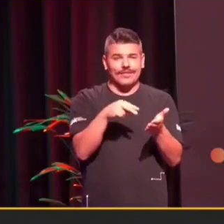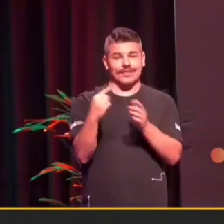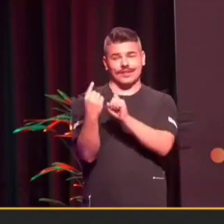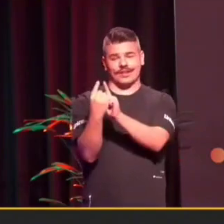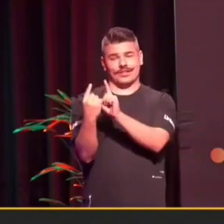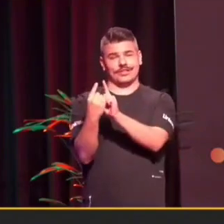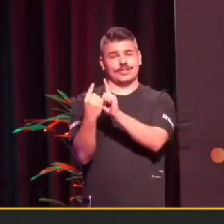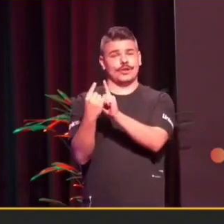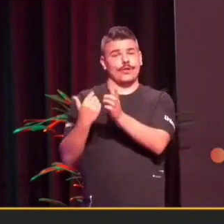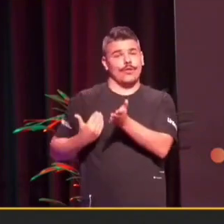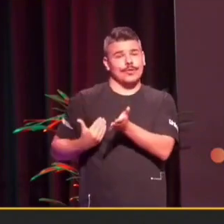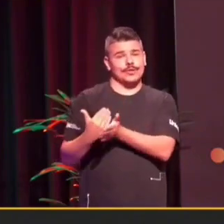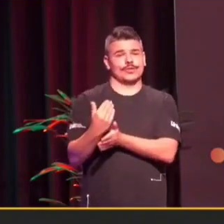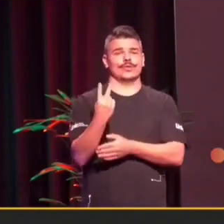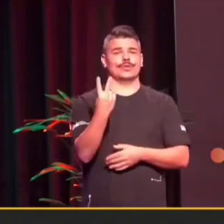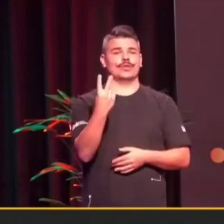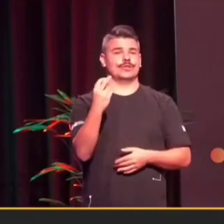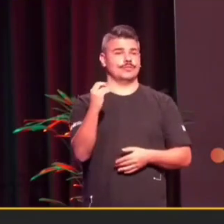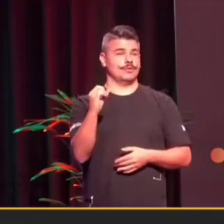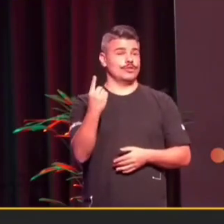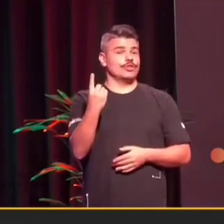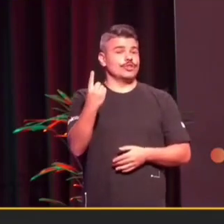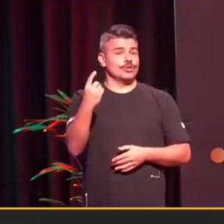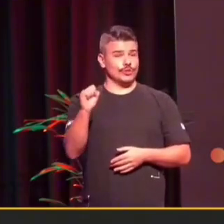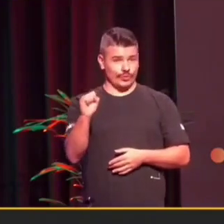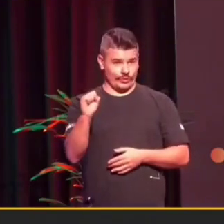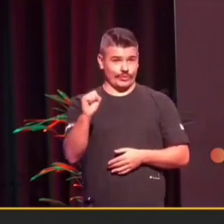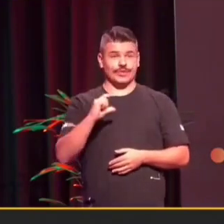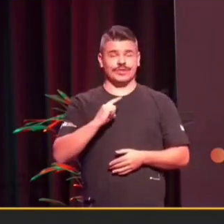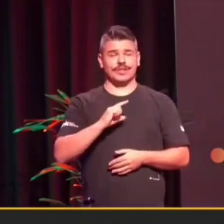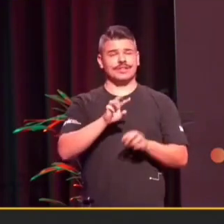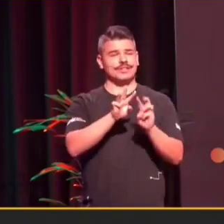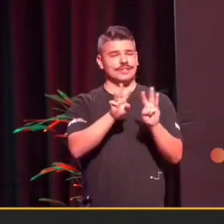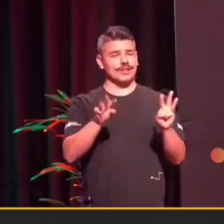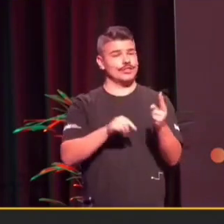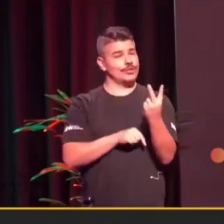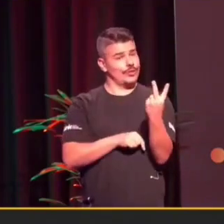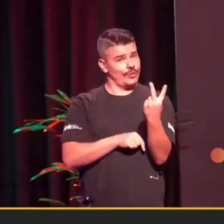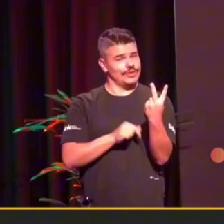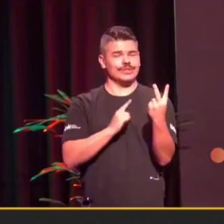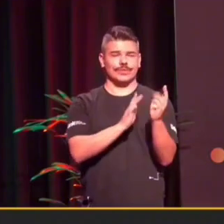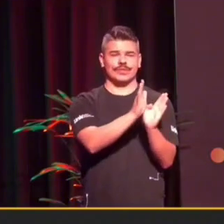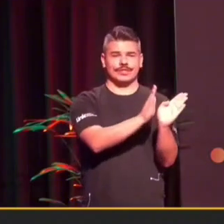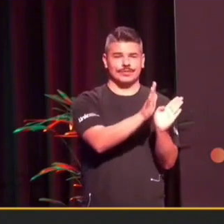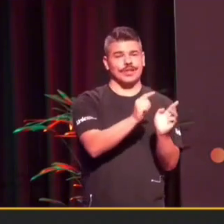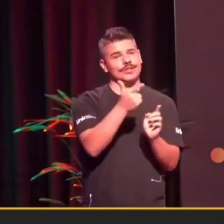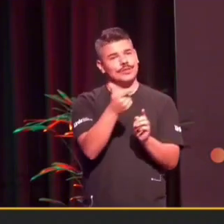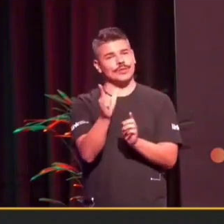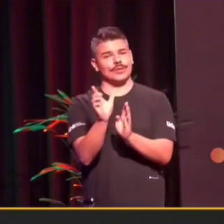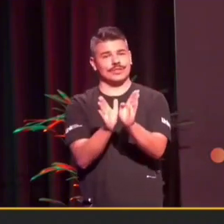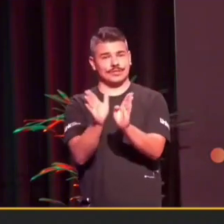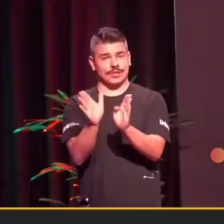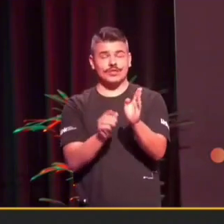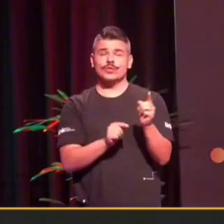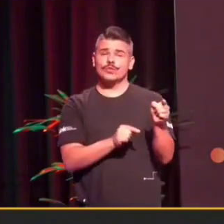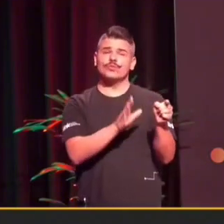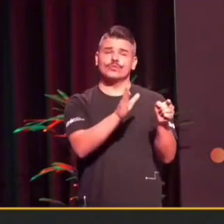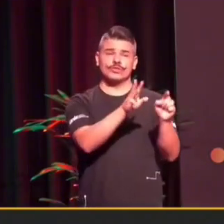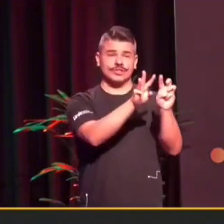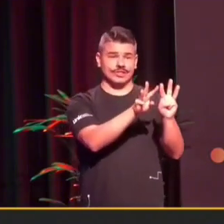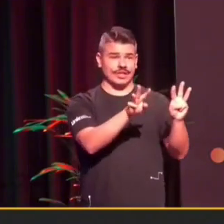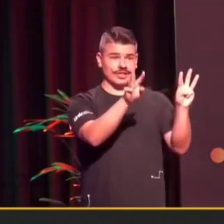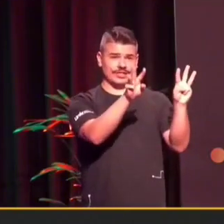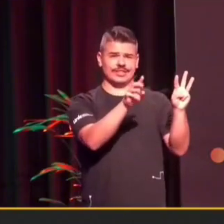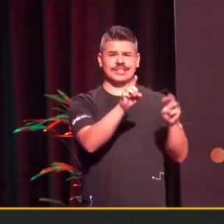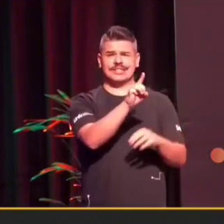desde 2018. Tem dois sites acessíveis com a gente. Num dos sites já atingiu mais de